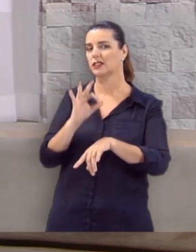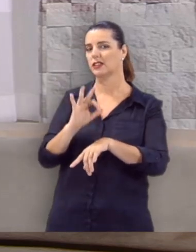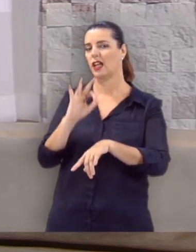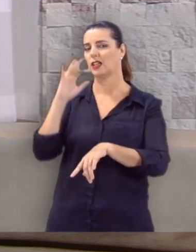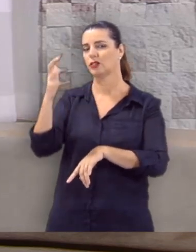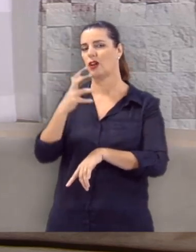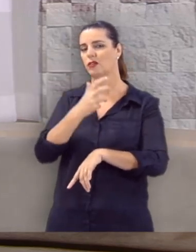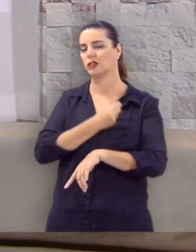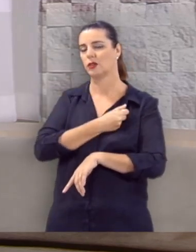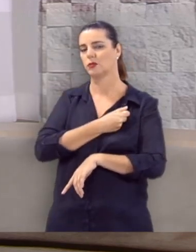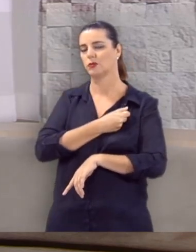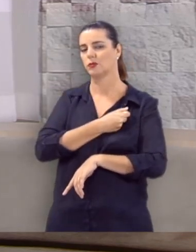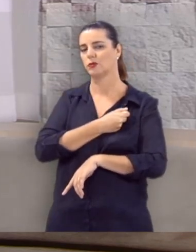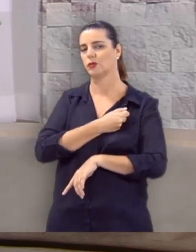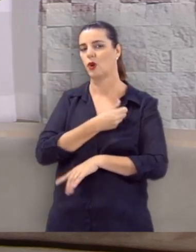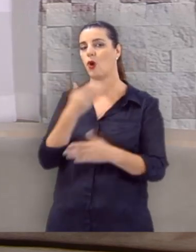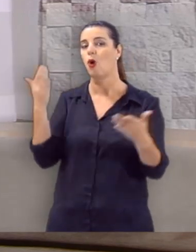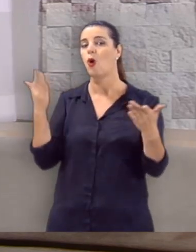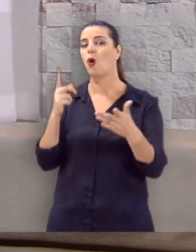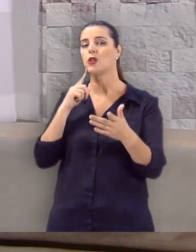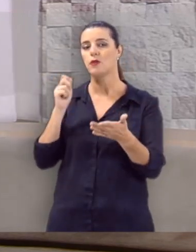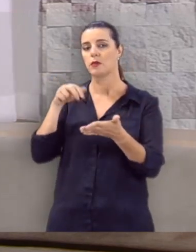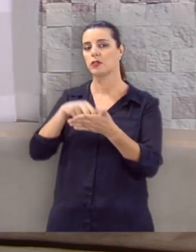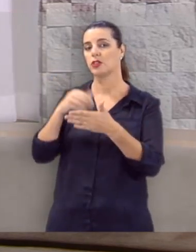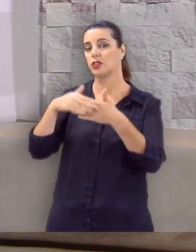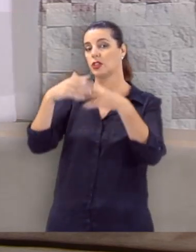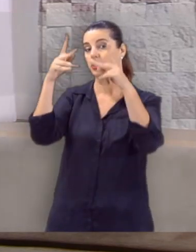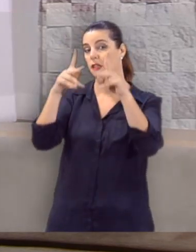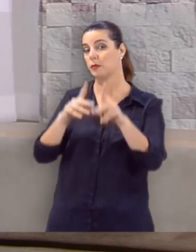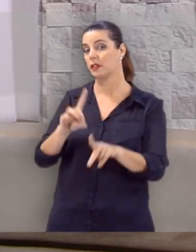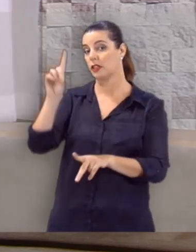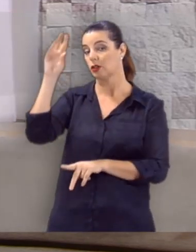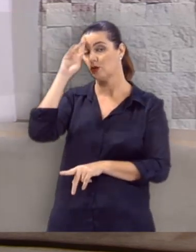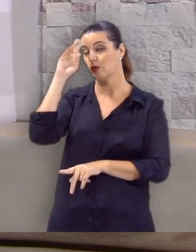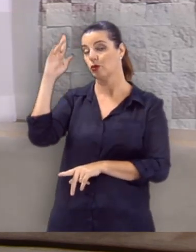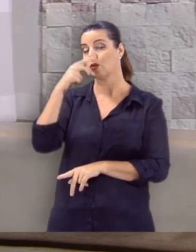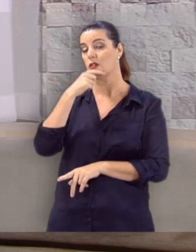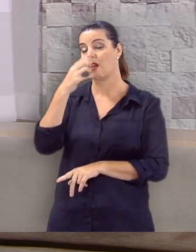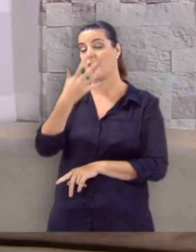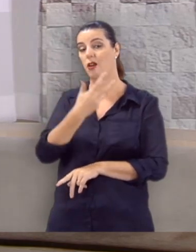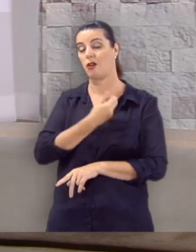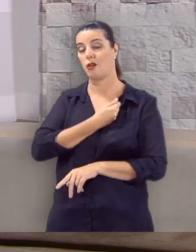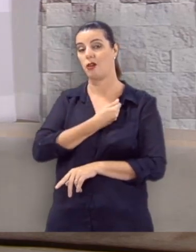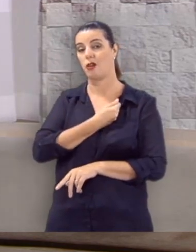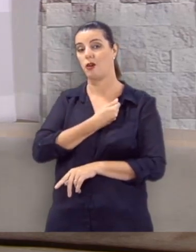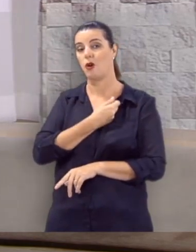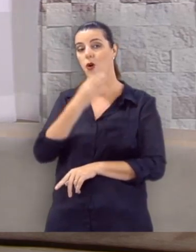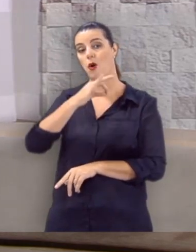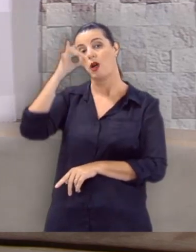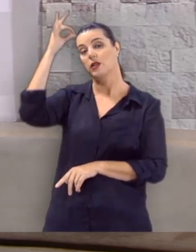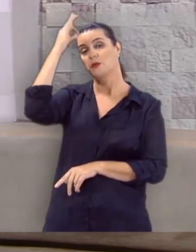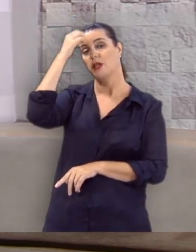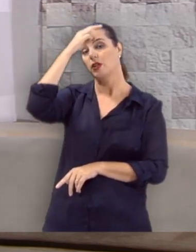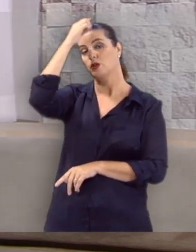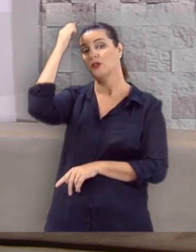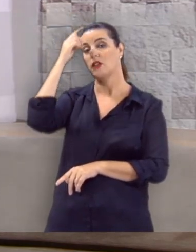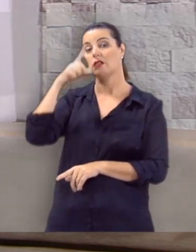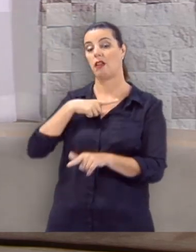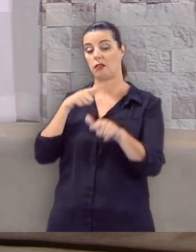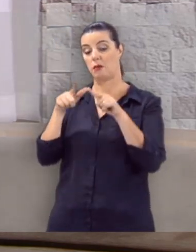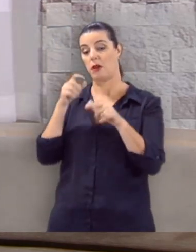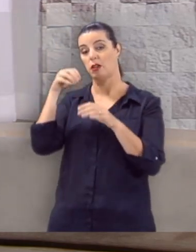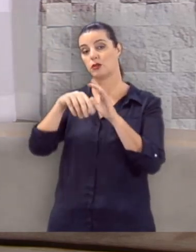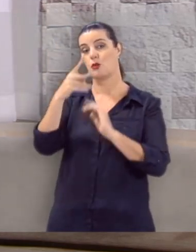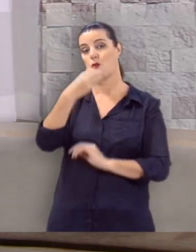Hoje é o dia da salvação. Hoje você pode se render aos pés do Salvador. O Espírito Santo de Deus está agora